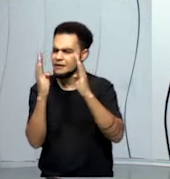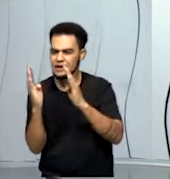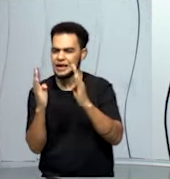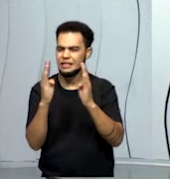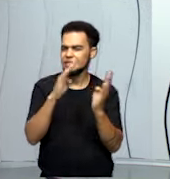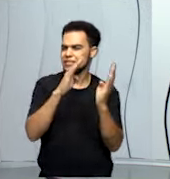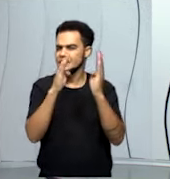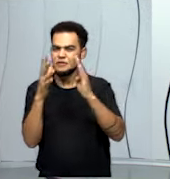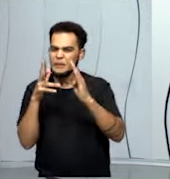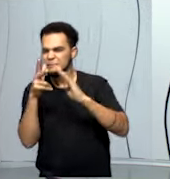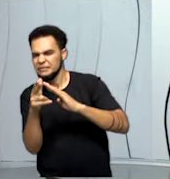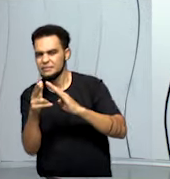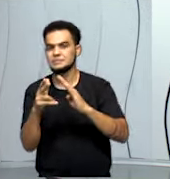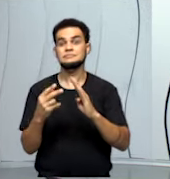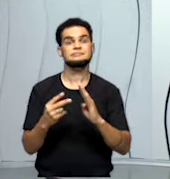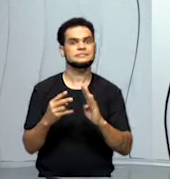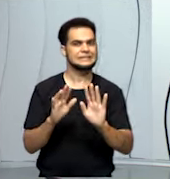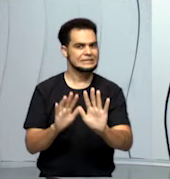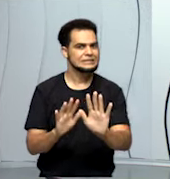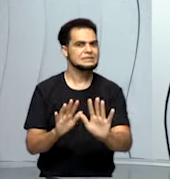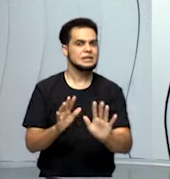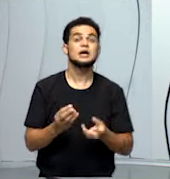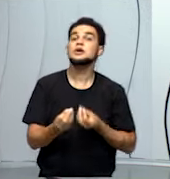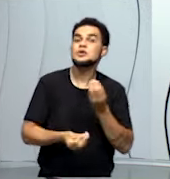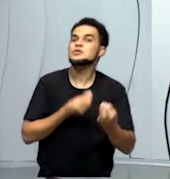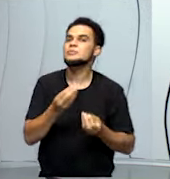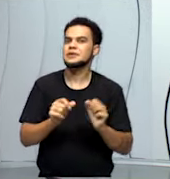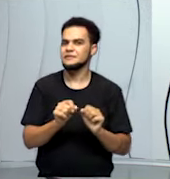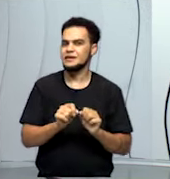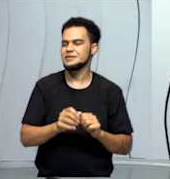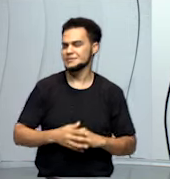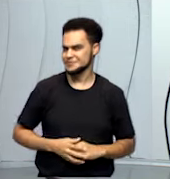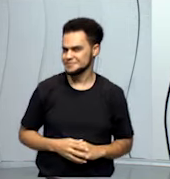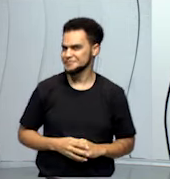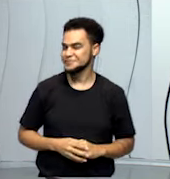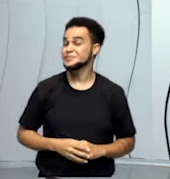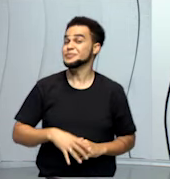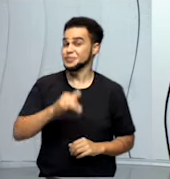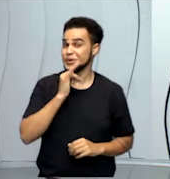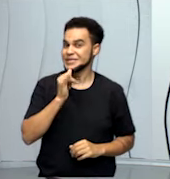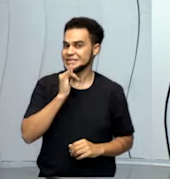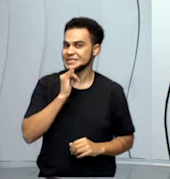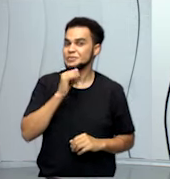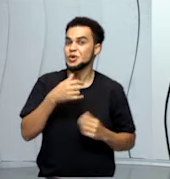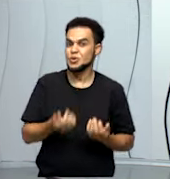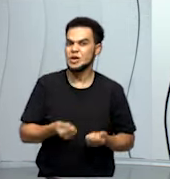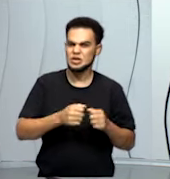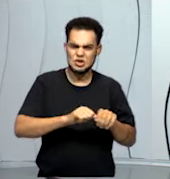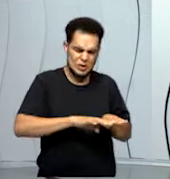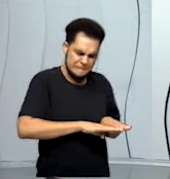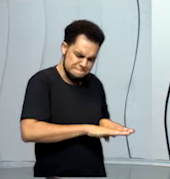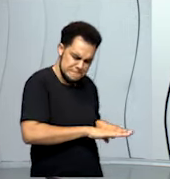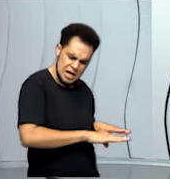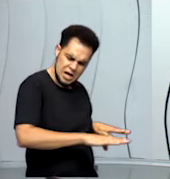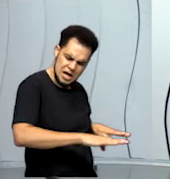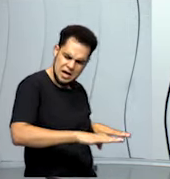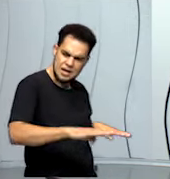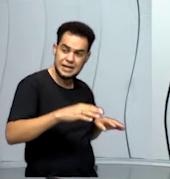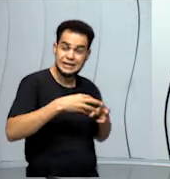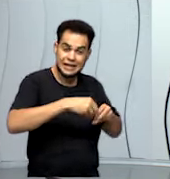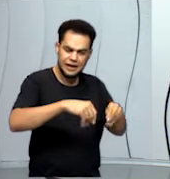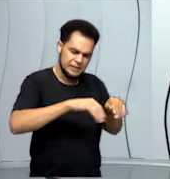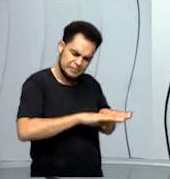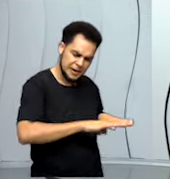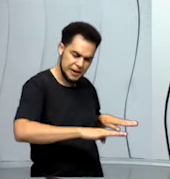ciclo dela? Veja só, nós impermeabilizamos o solo, é professora, o é isso? Por